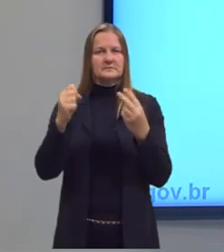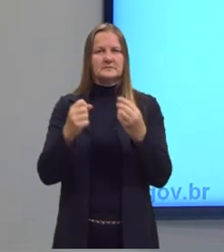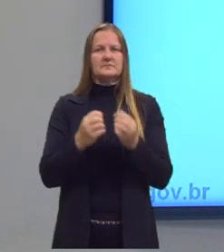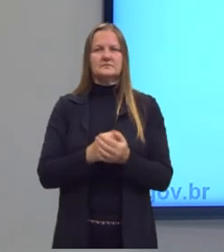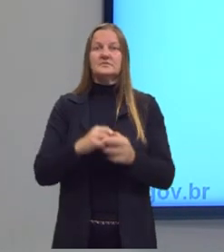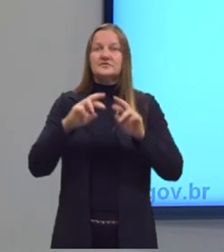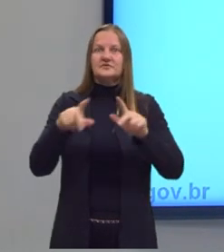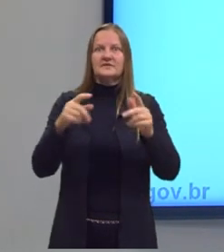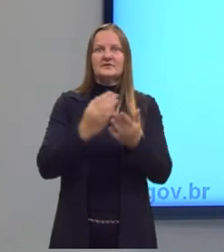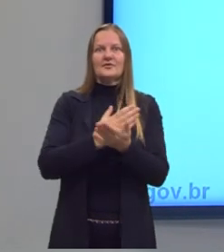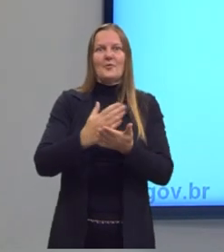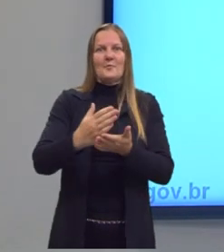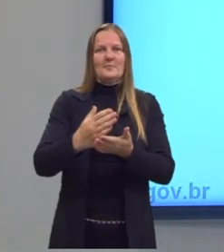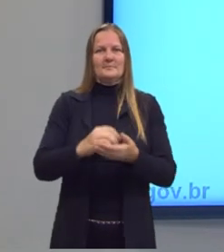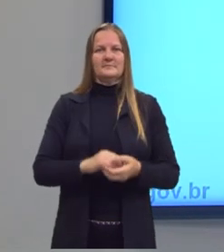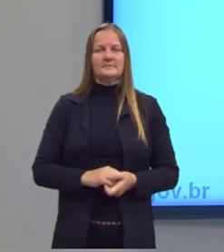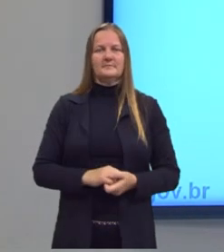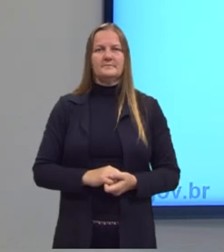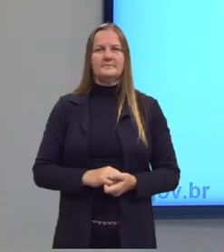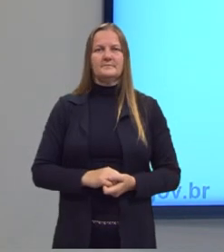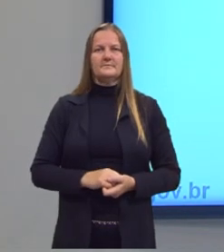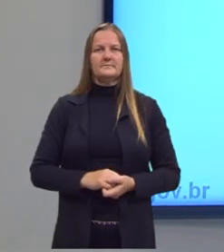ocorrendo a simples troca.